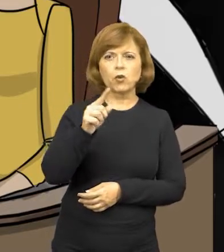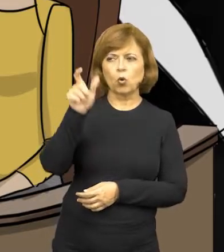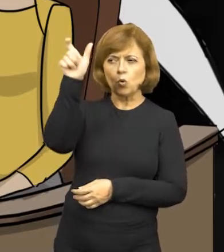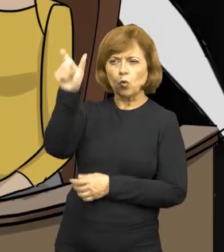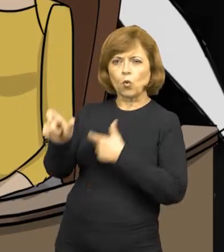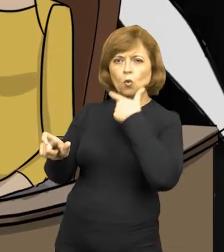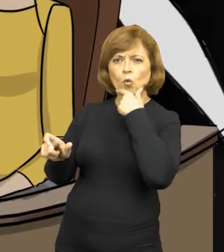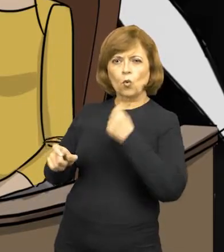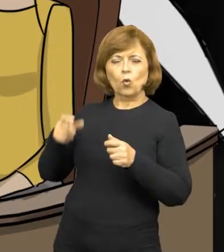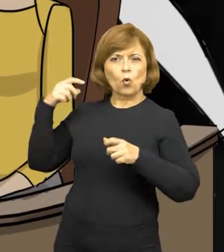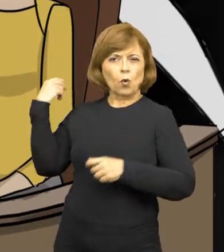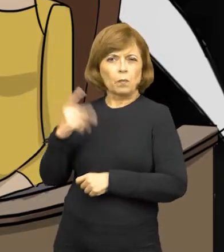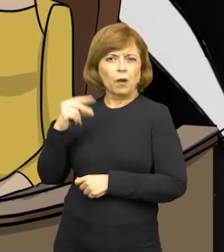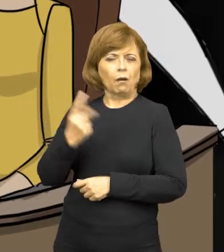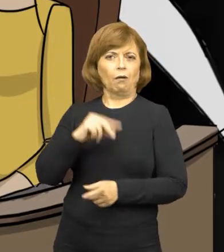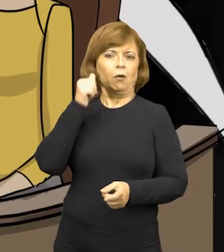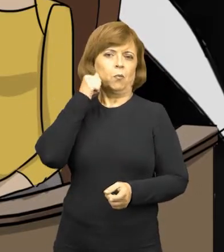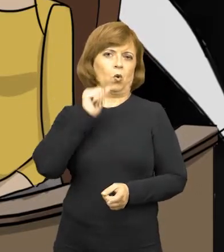na mulher.